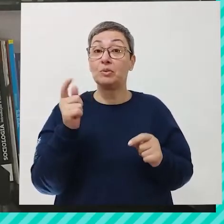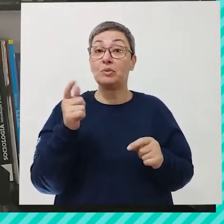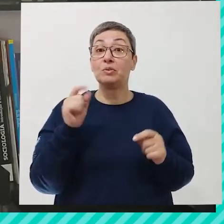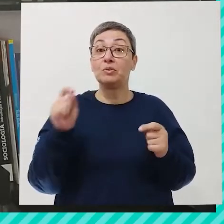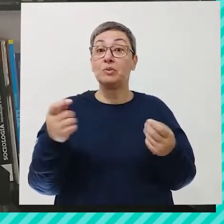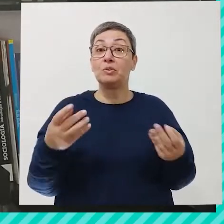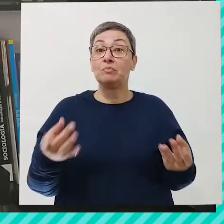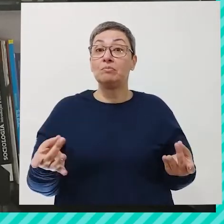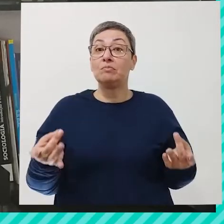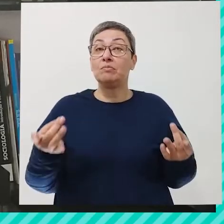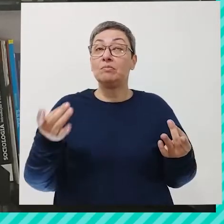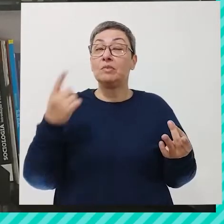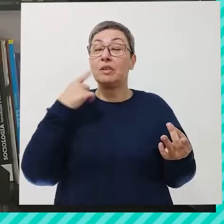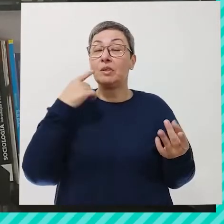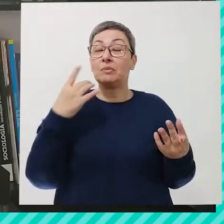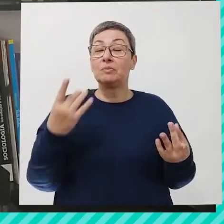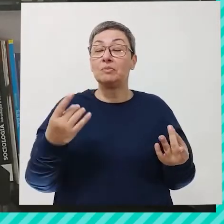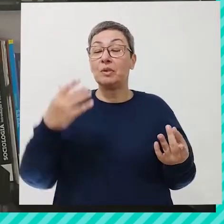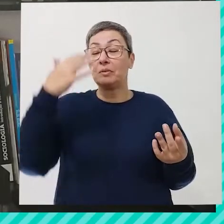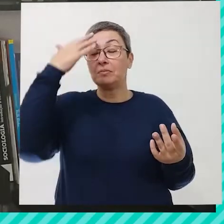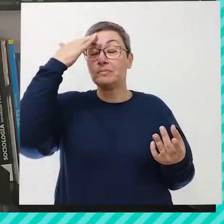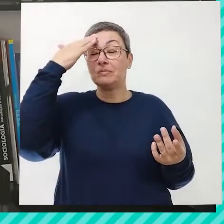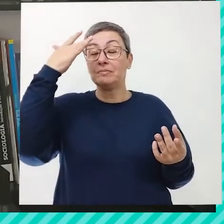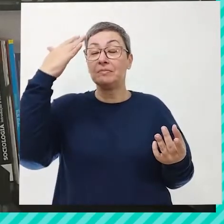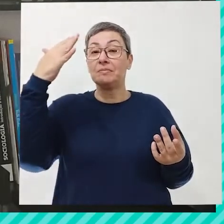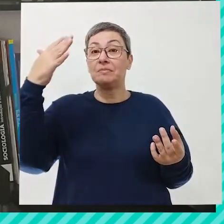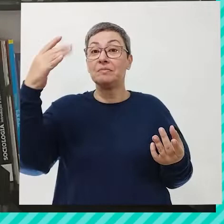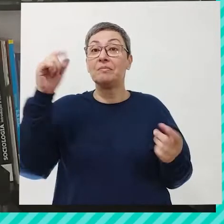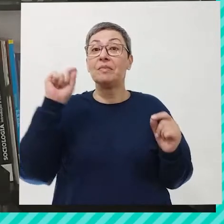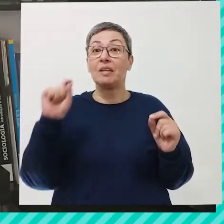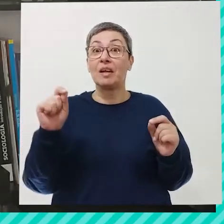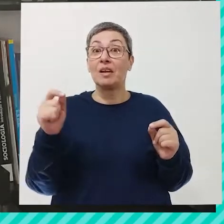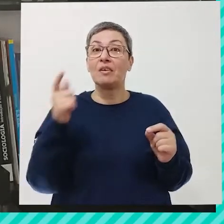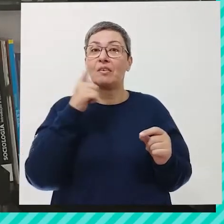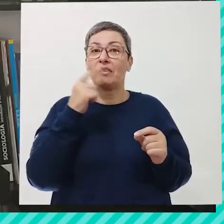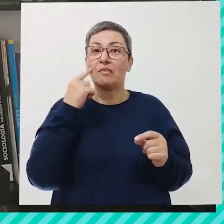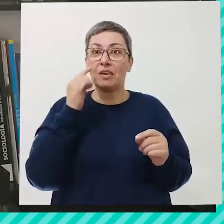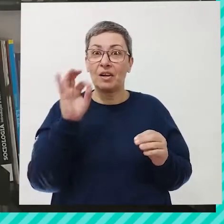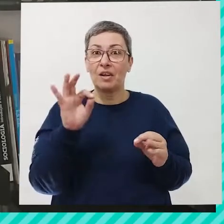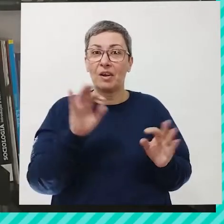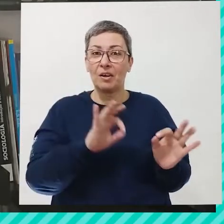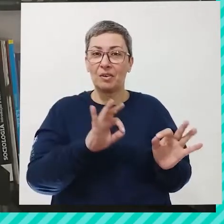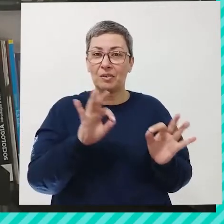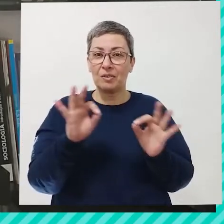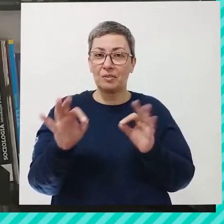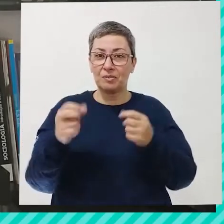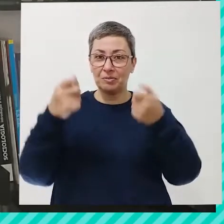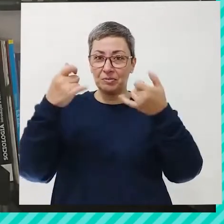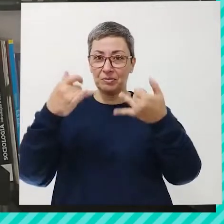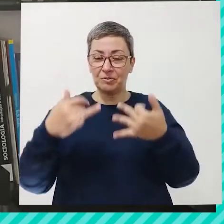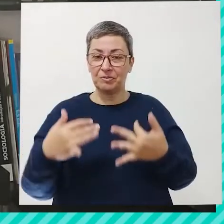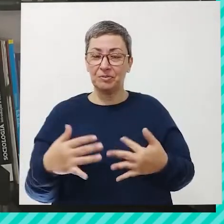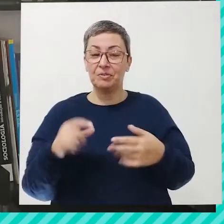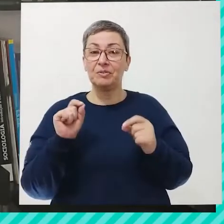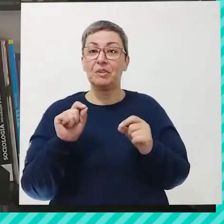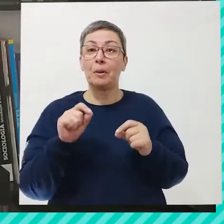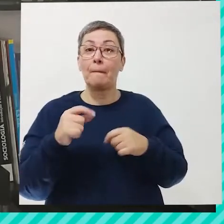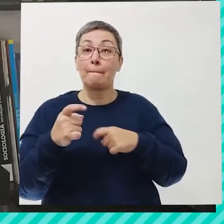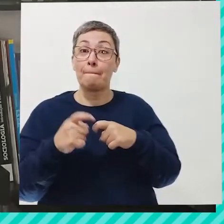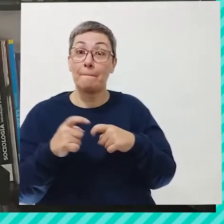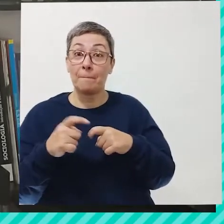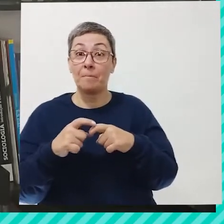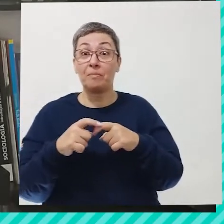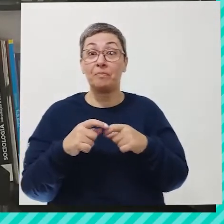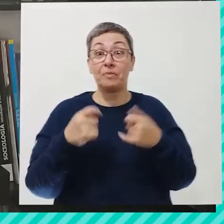os estados de meditação. Uhum. A gente vai ver e ouvir as explicações dos médicos